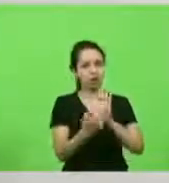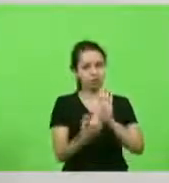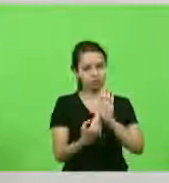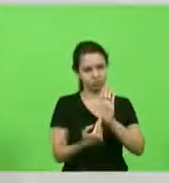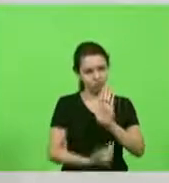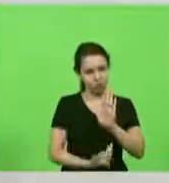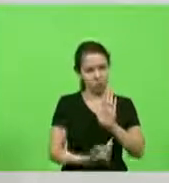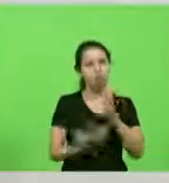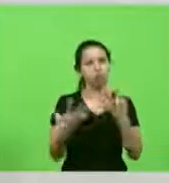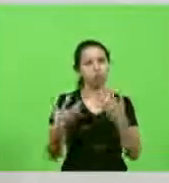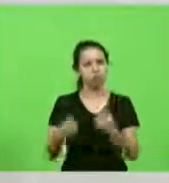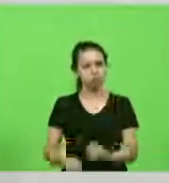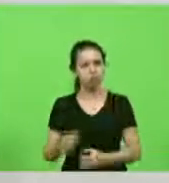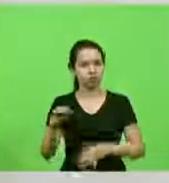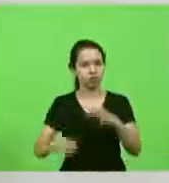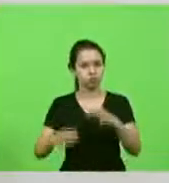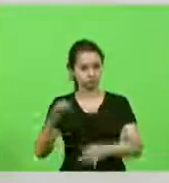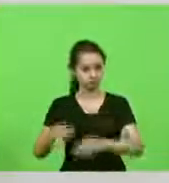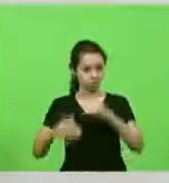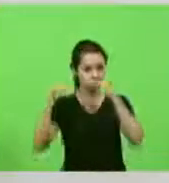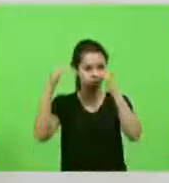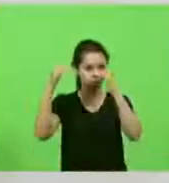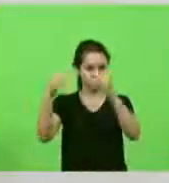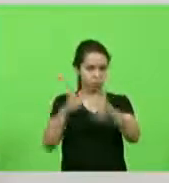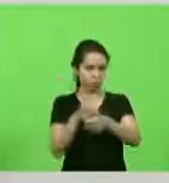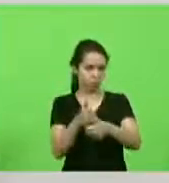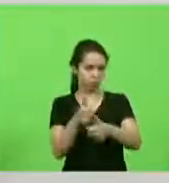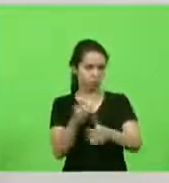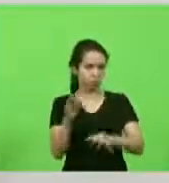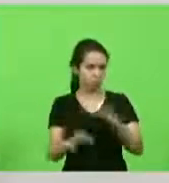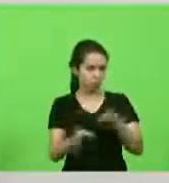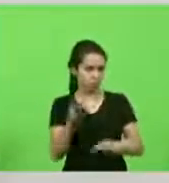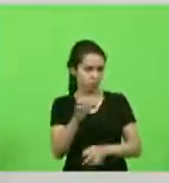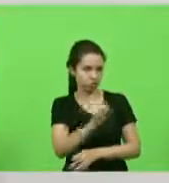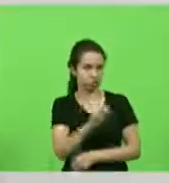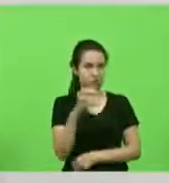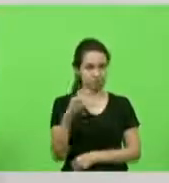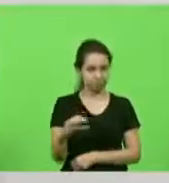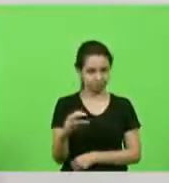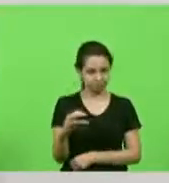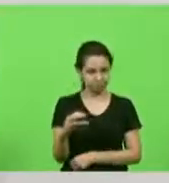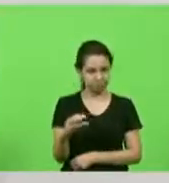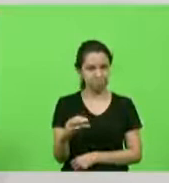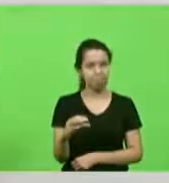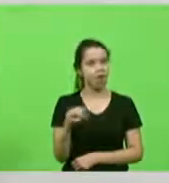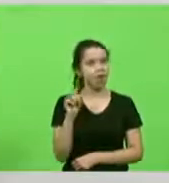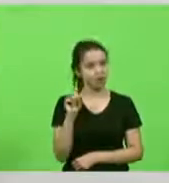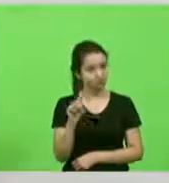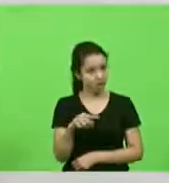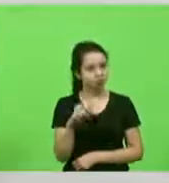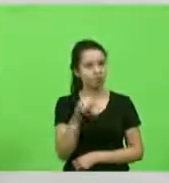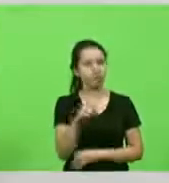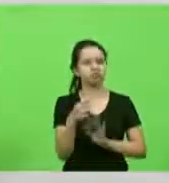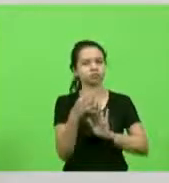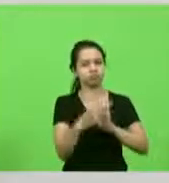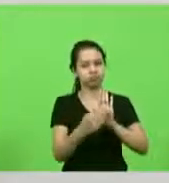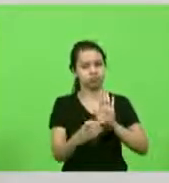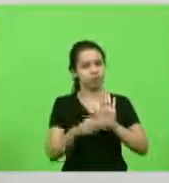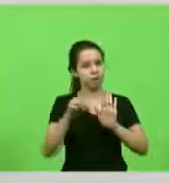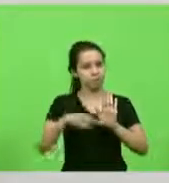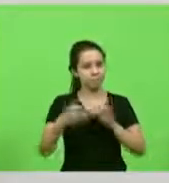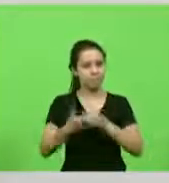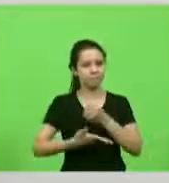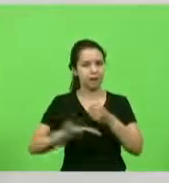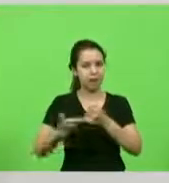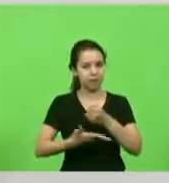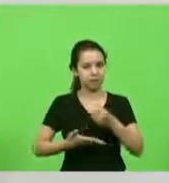pelos desembargadores do tribunal de justiça de santa catarina e aquele relatório do deputado Laércio foi a base do